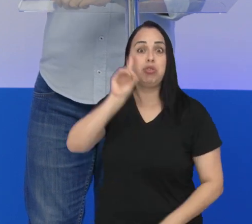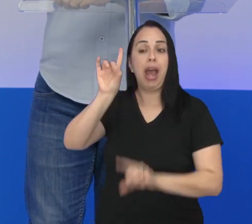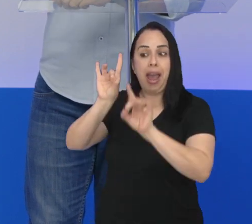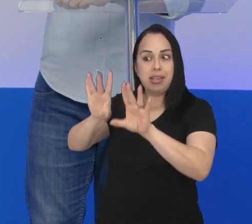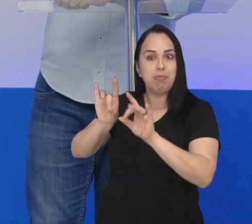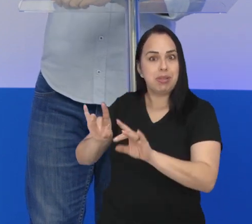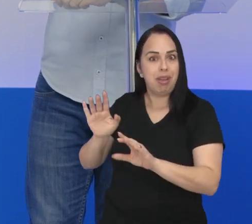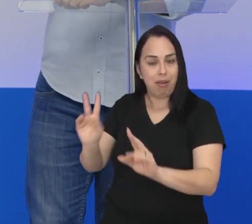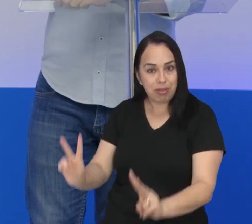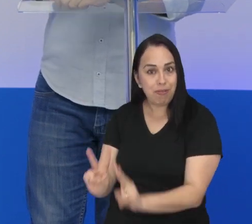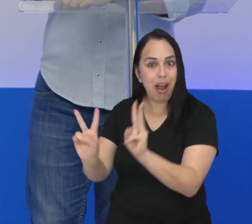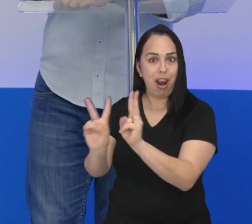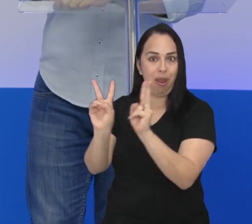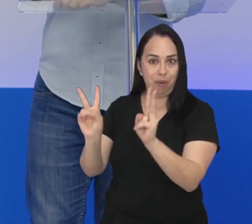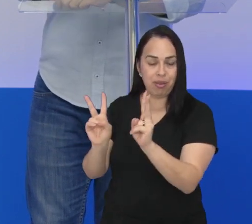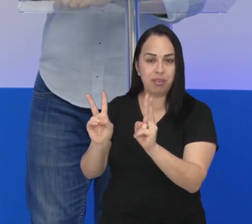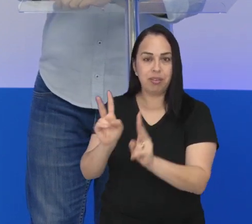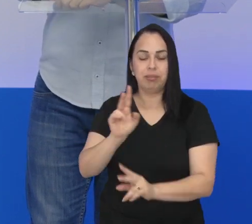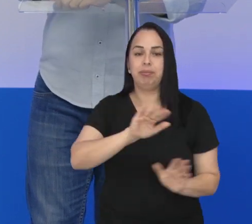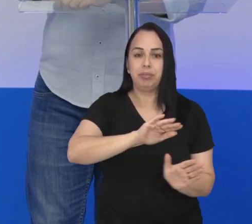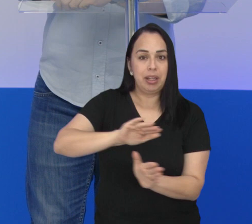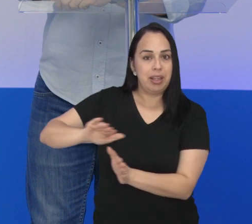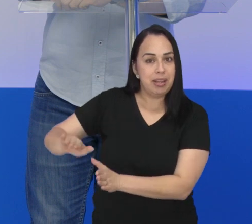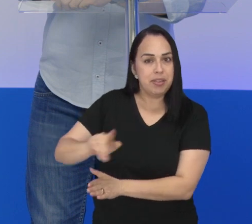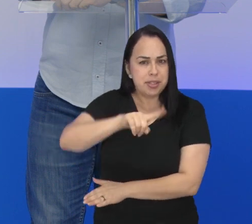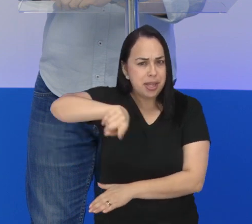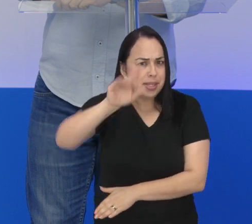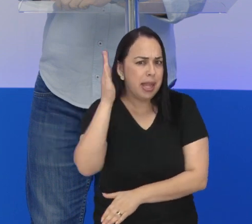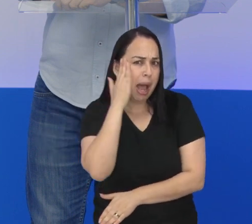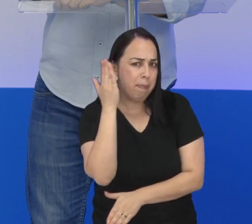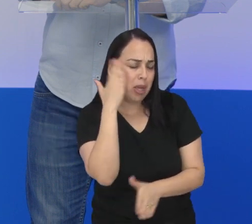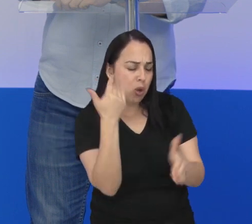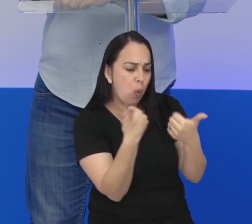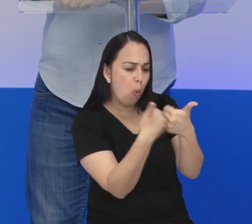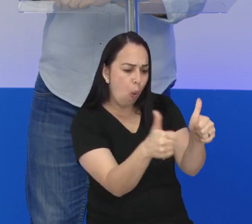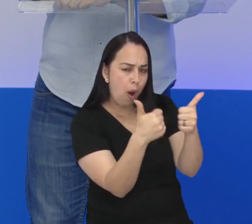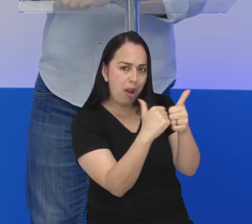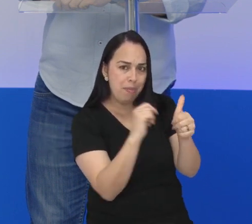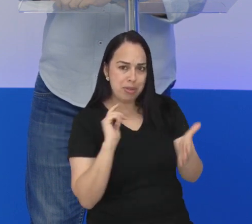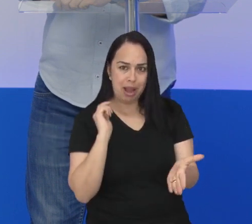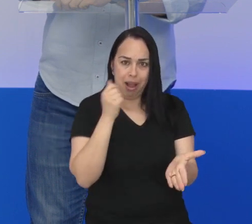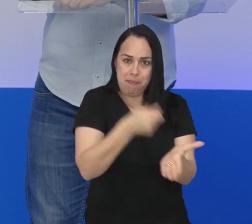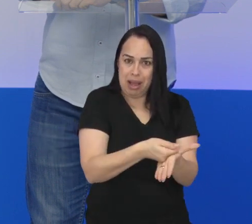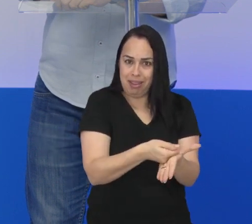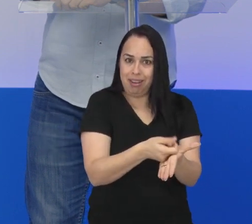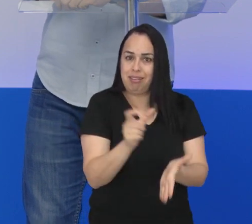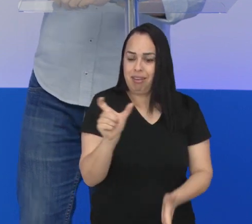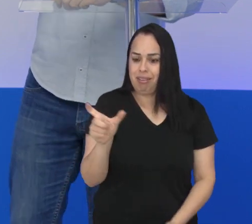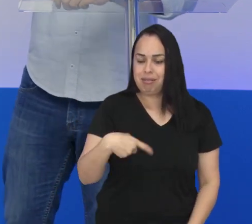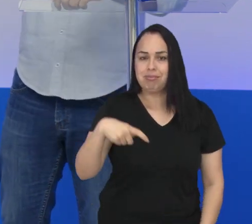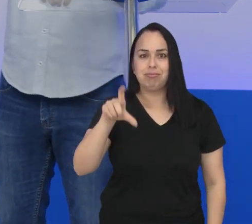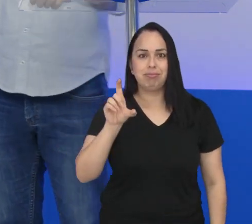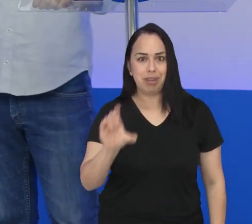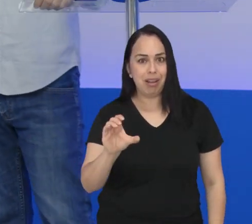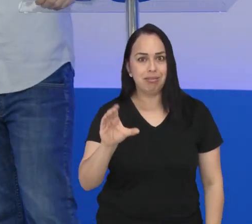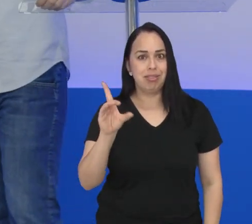dedicada a essa função. E mais, sabia que já dá para pagar o transporte público com cartão de crédito e débito?